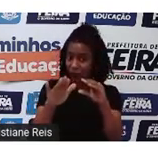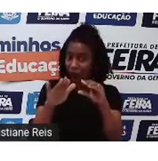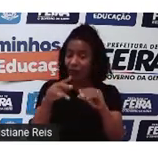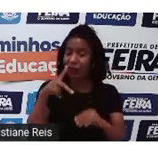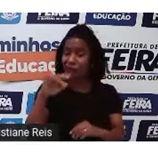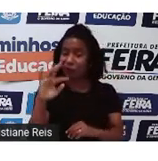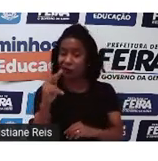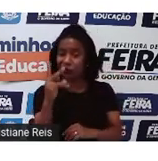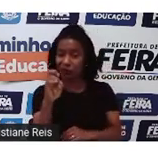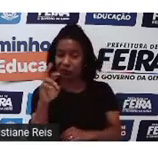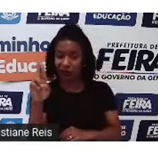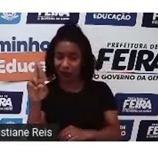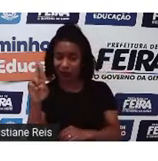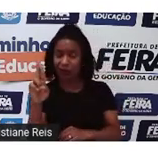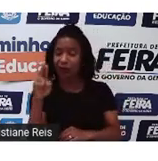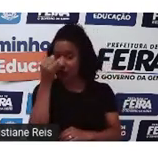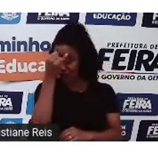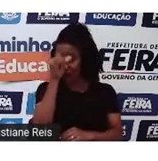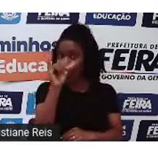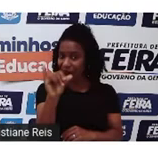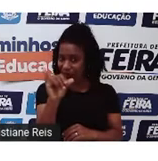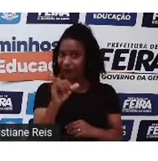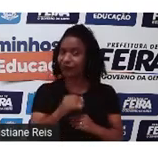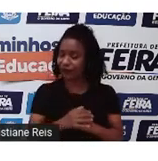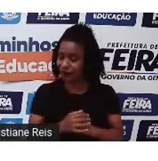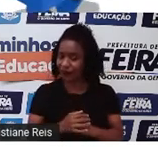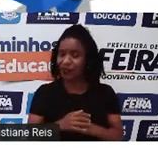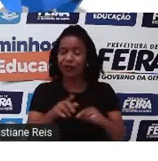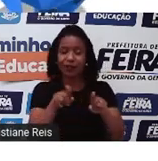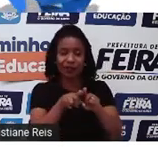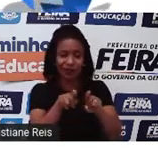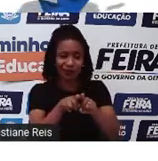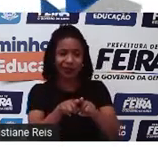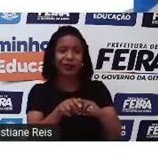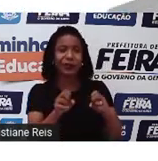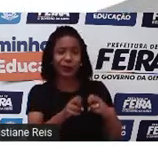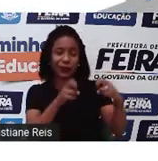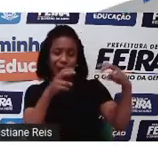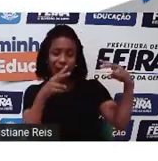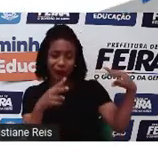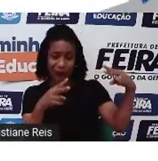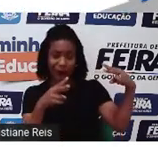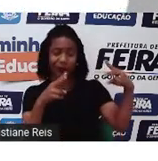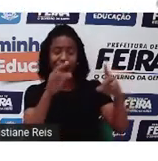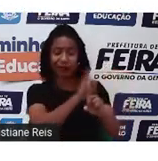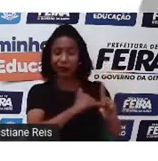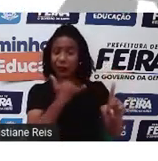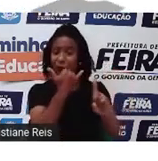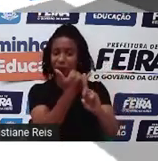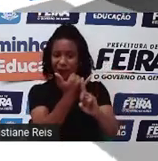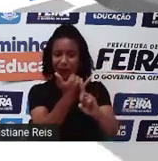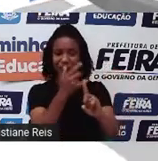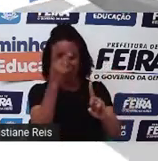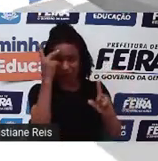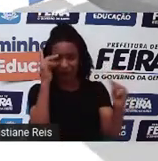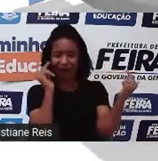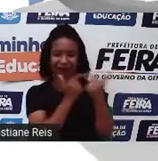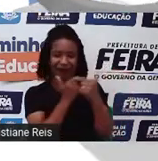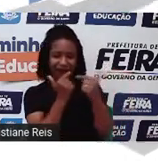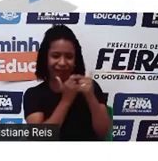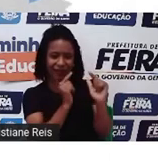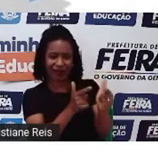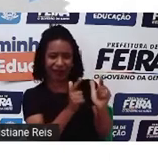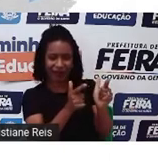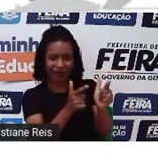Cyberbullying, a gente já sabe que neste caso aí é o bullying que acontece por meio das tecnologias digitais. Love bomb